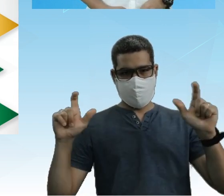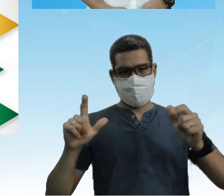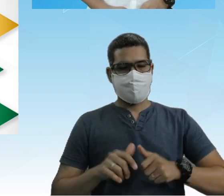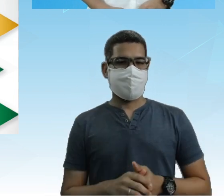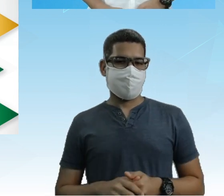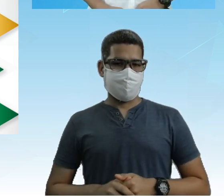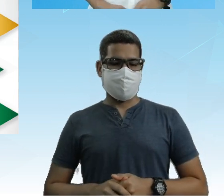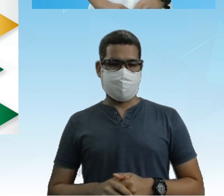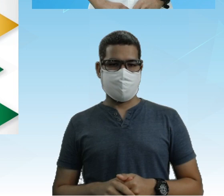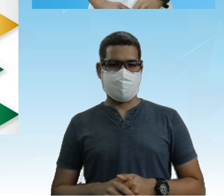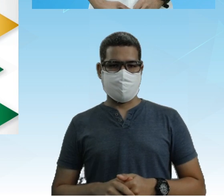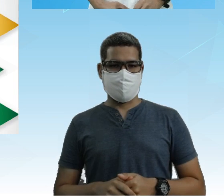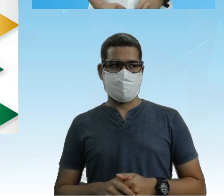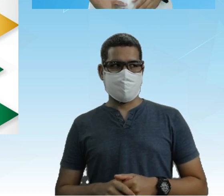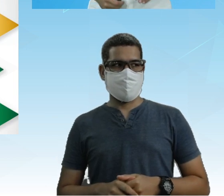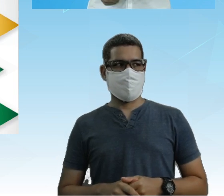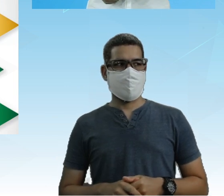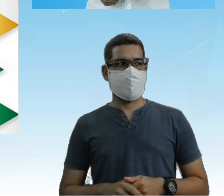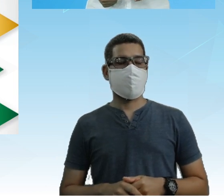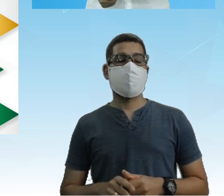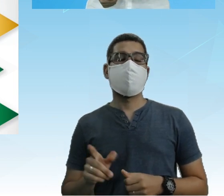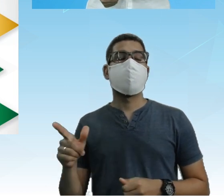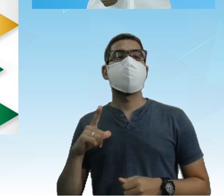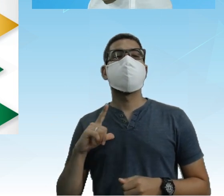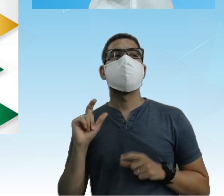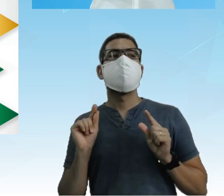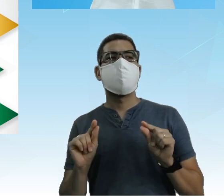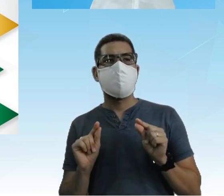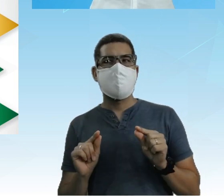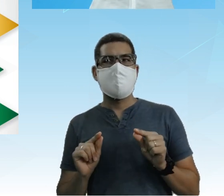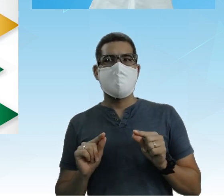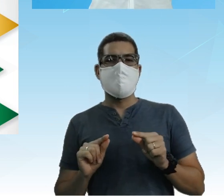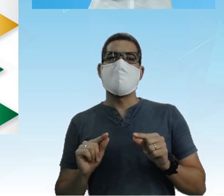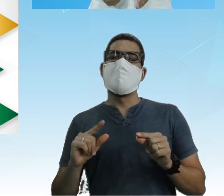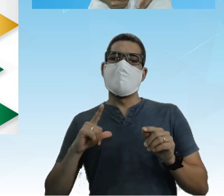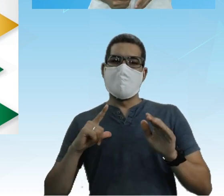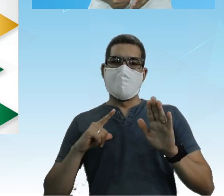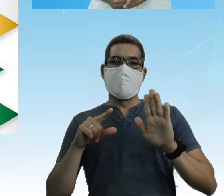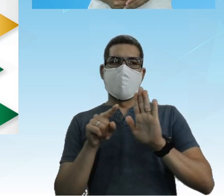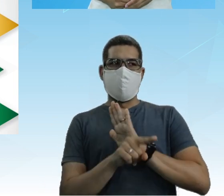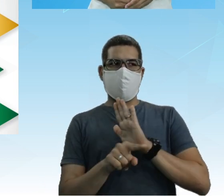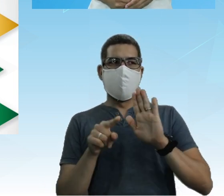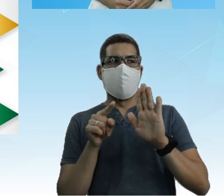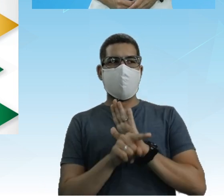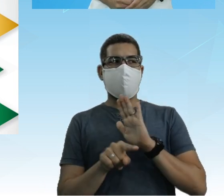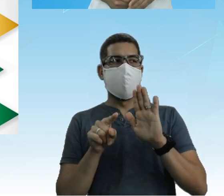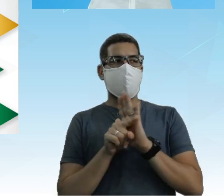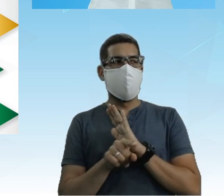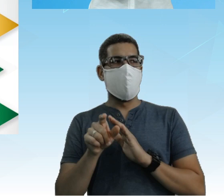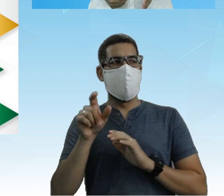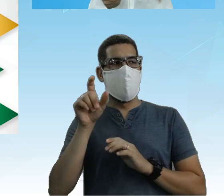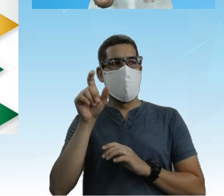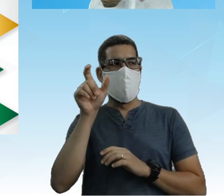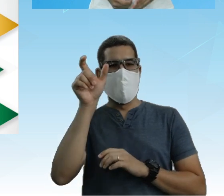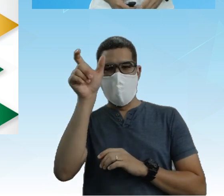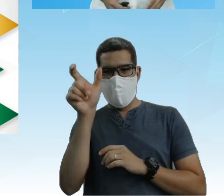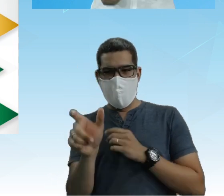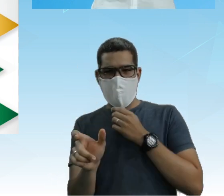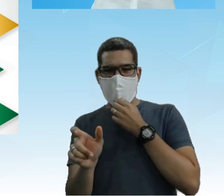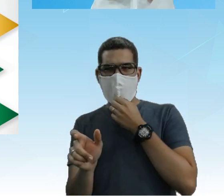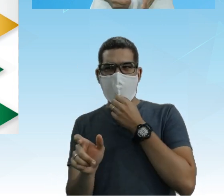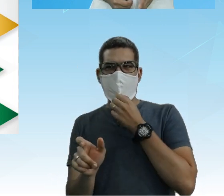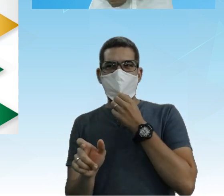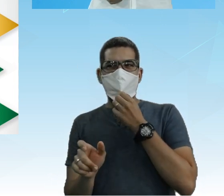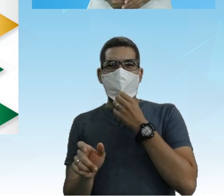plataforma Que você está vendo aí Que tem As perguntas Nas colunas Que você está vendo Na coluna, na verdade, né?